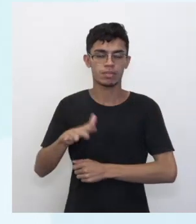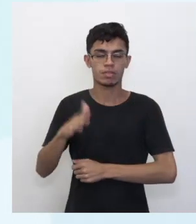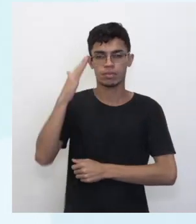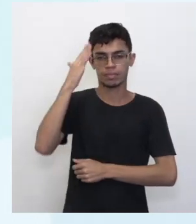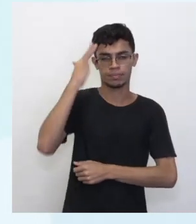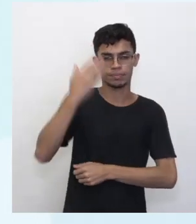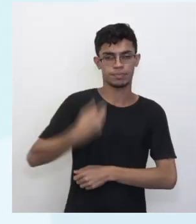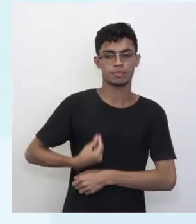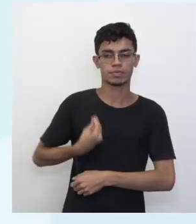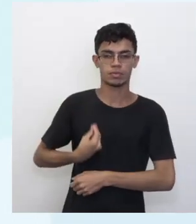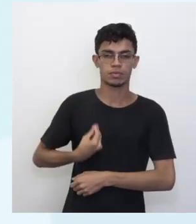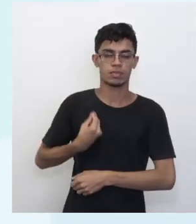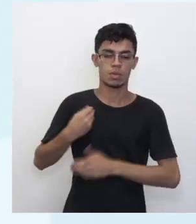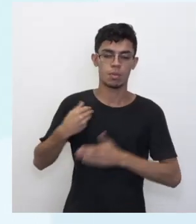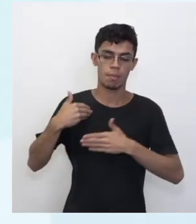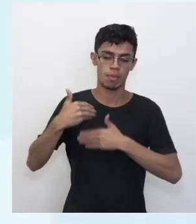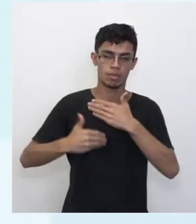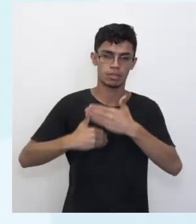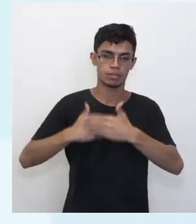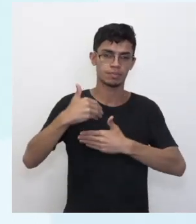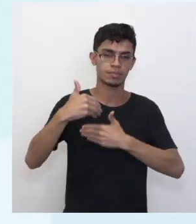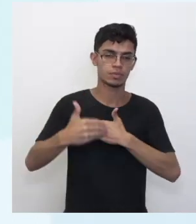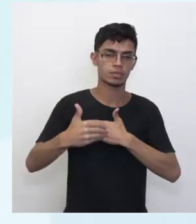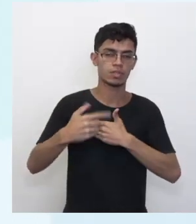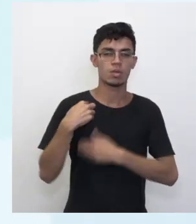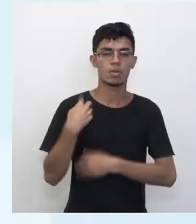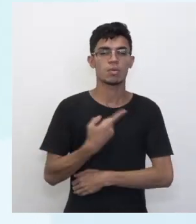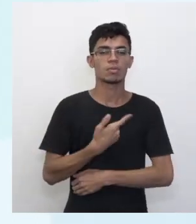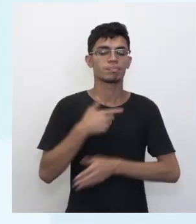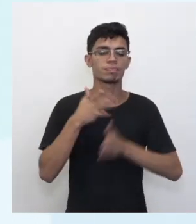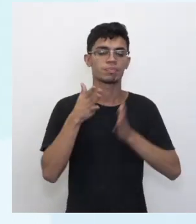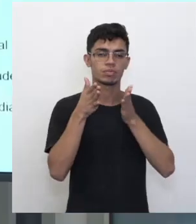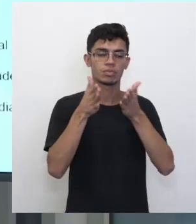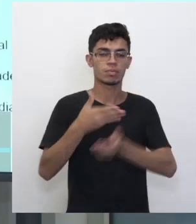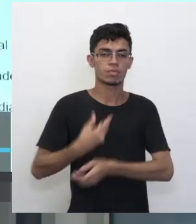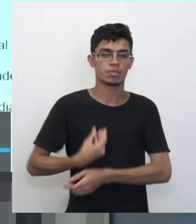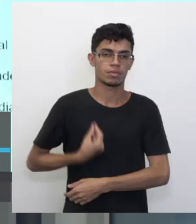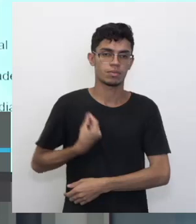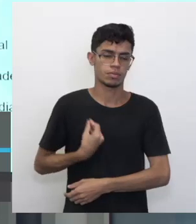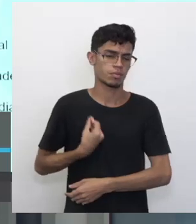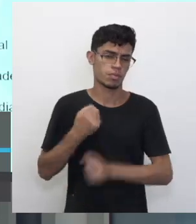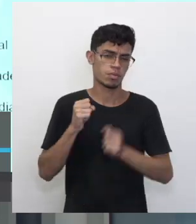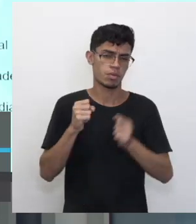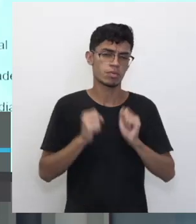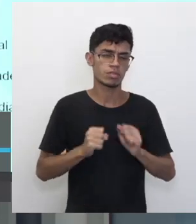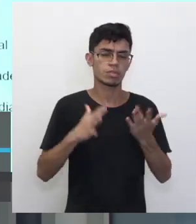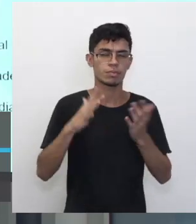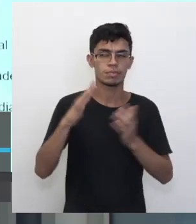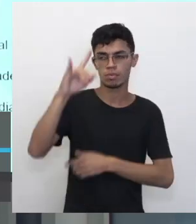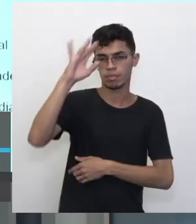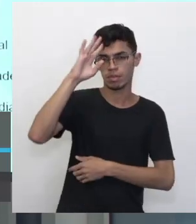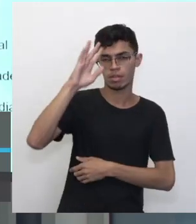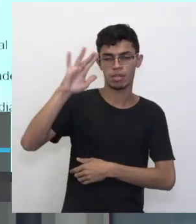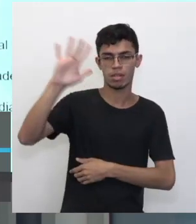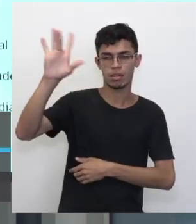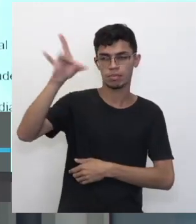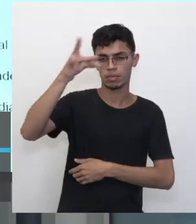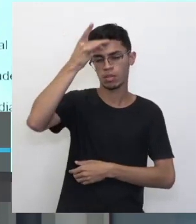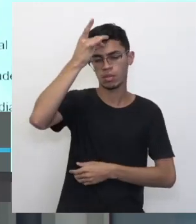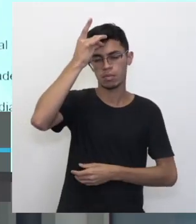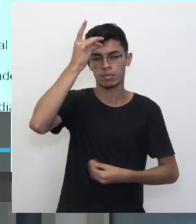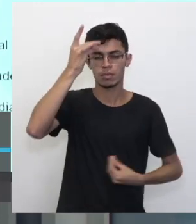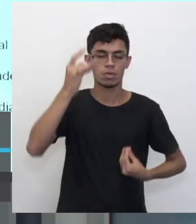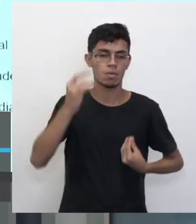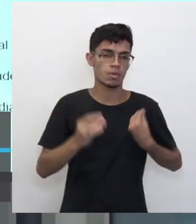vida, ela segue adiante e a gente pode viver no mundo dos sonhos, mesmo sendo um adulto.